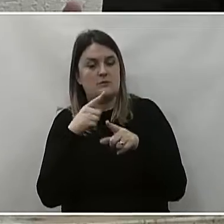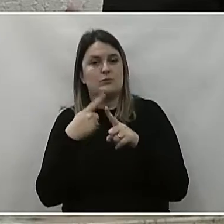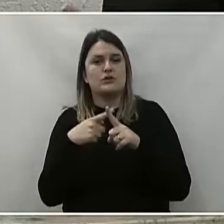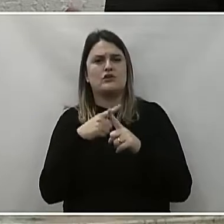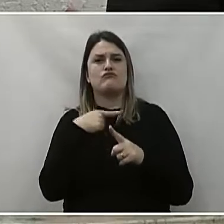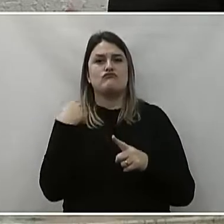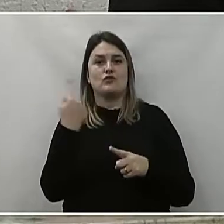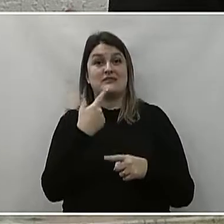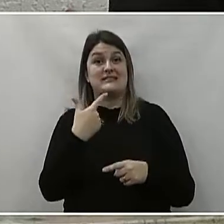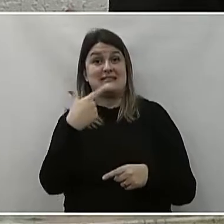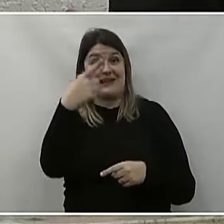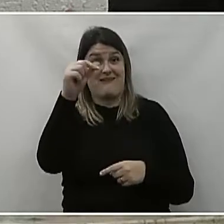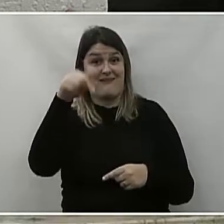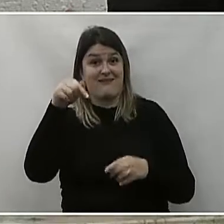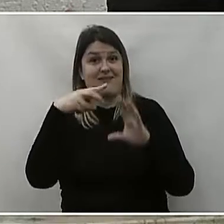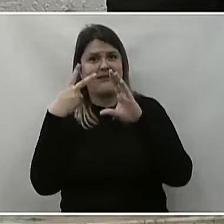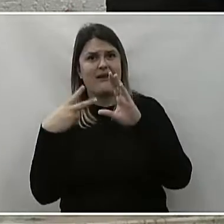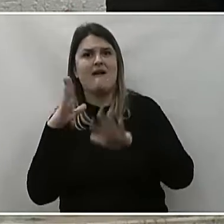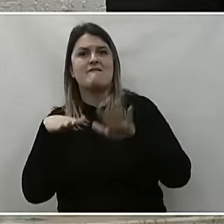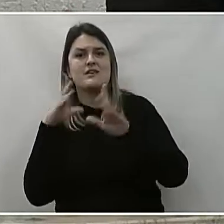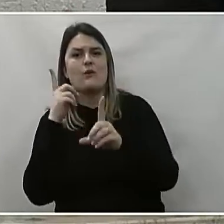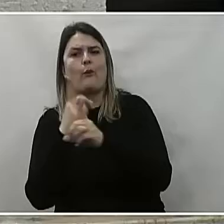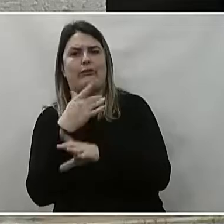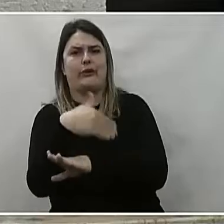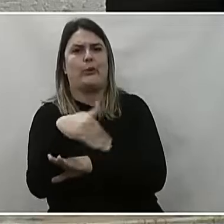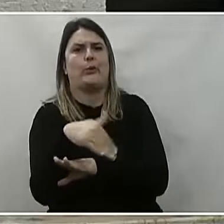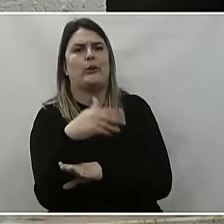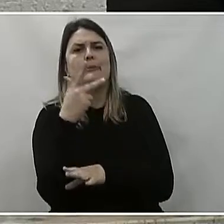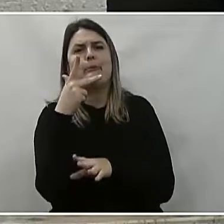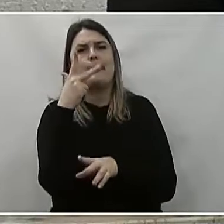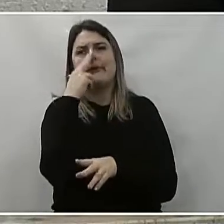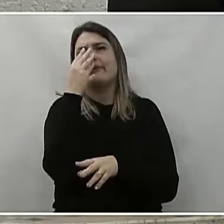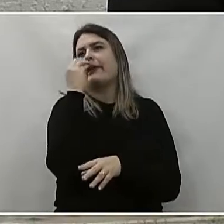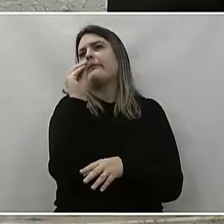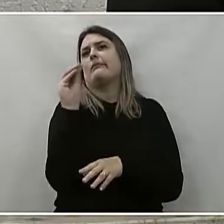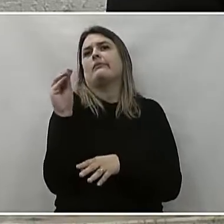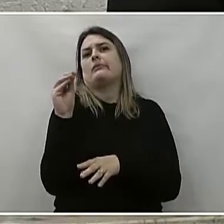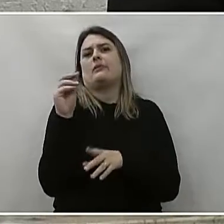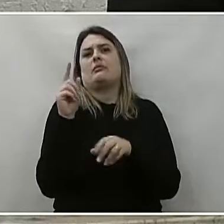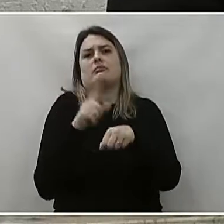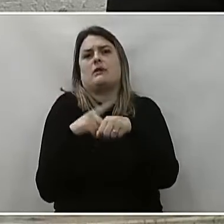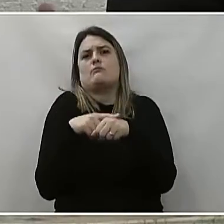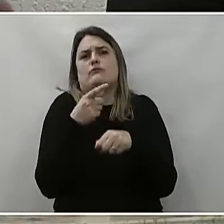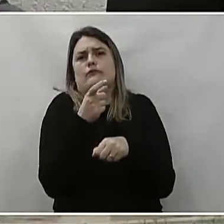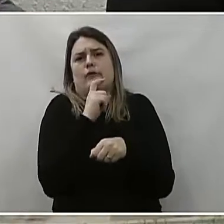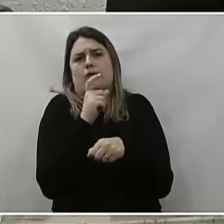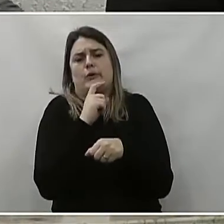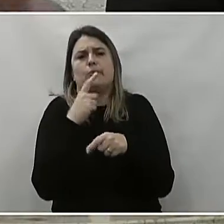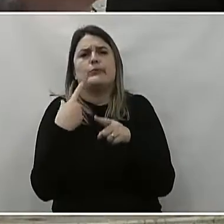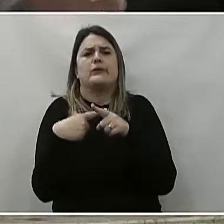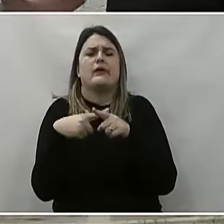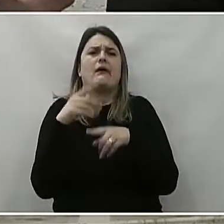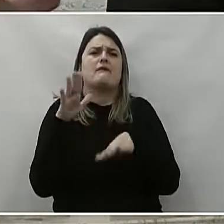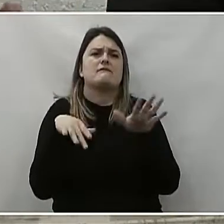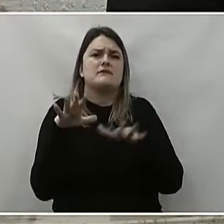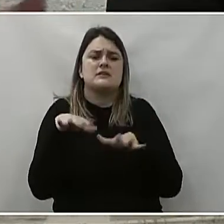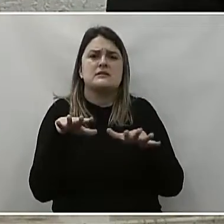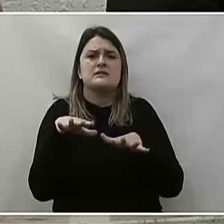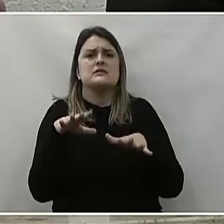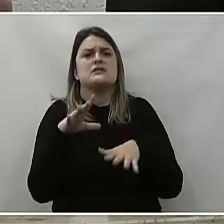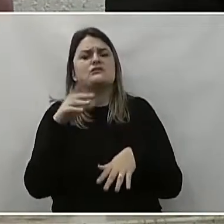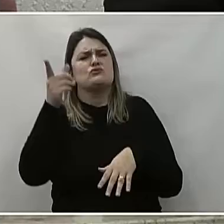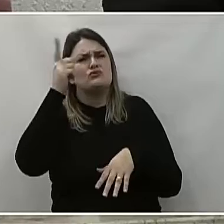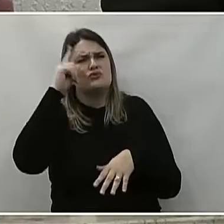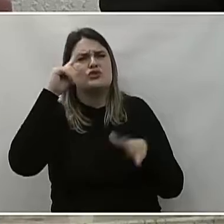estamos, ao sair desta câmara, a gente encontra. E a gente não pode só citar na questão de inverno. A gente tem que citar numa situação que se